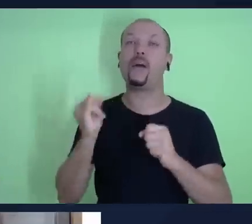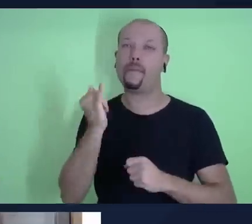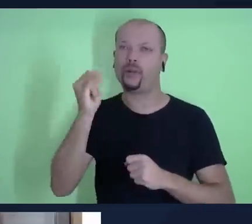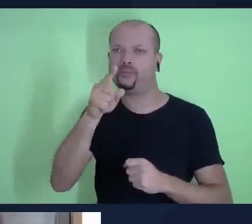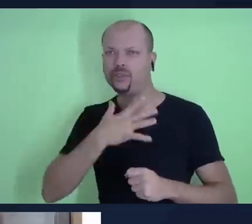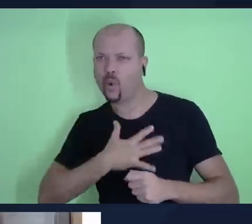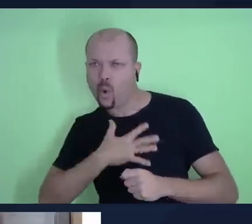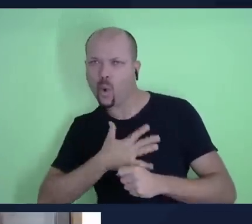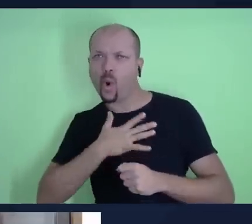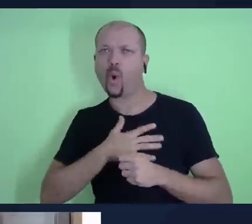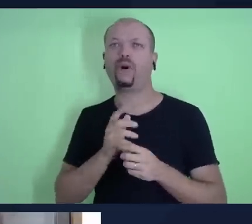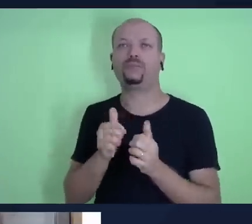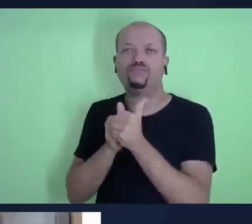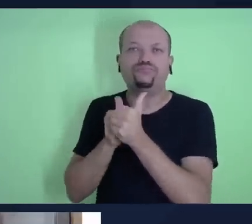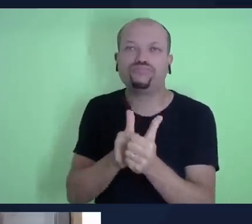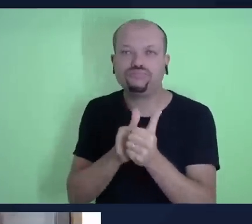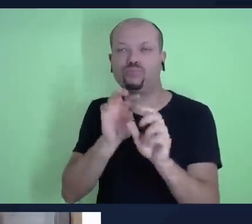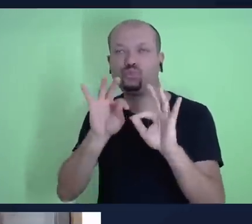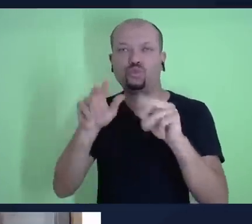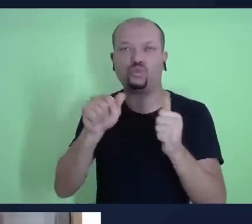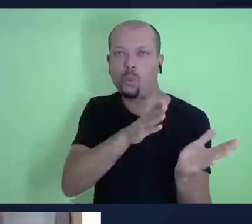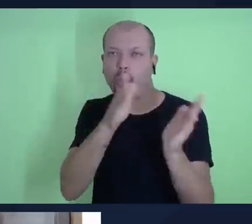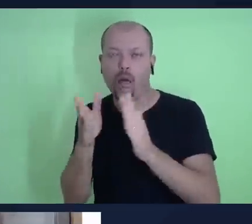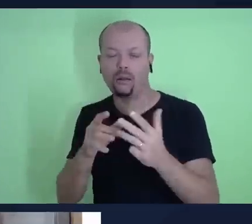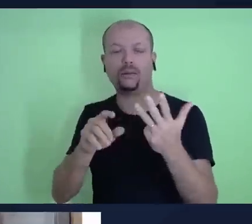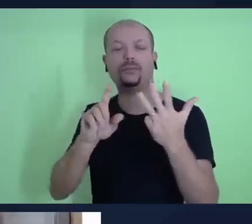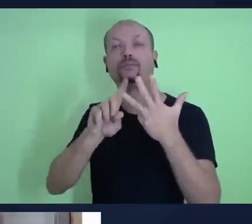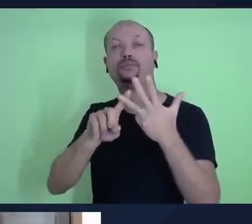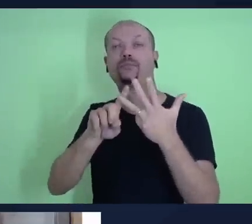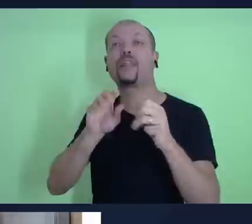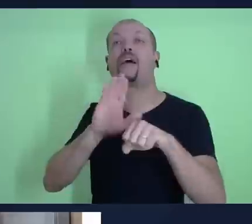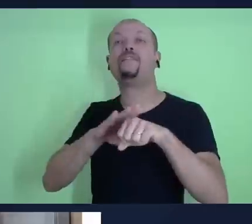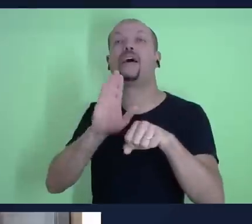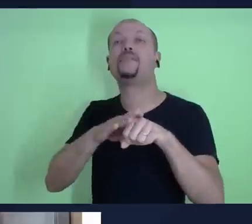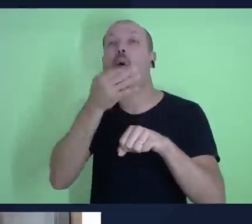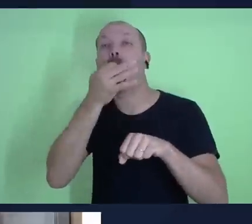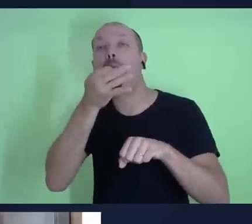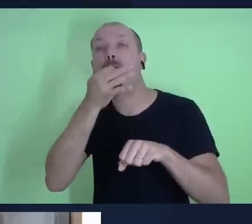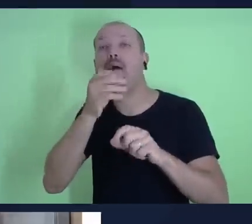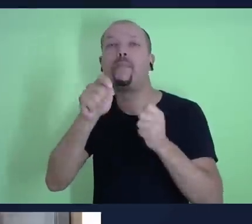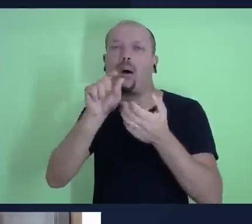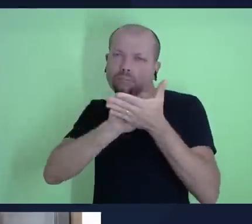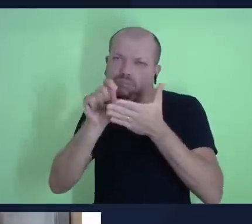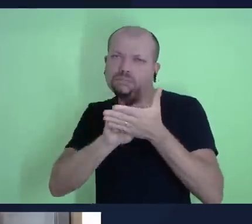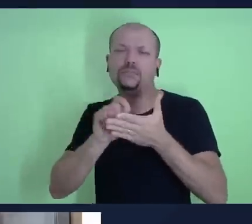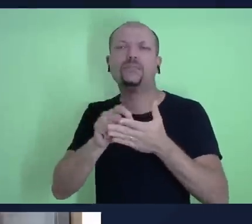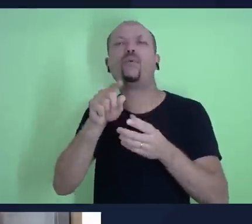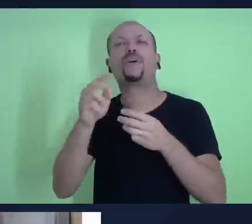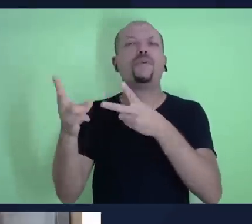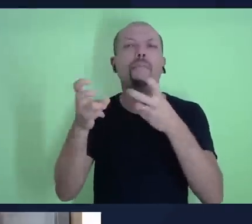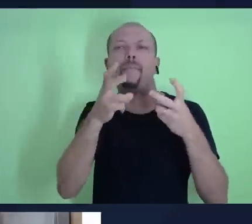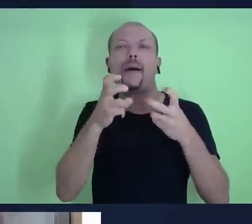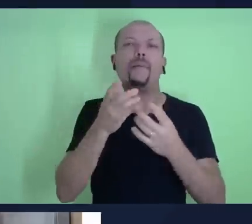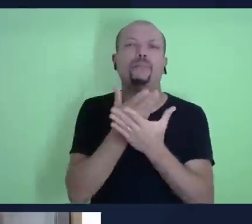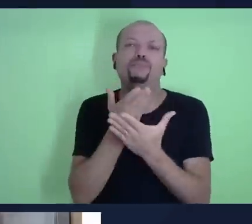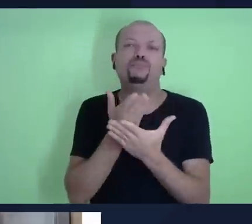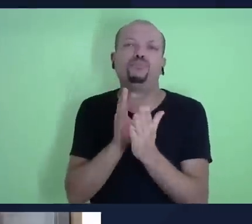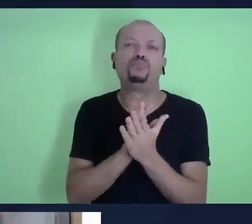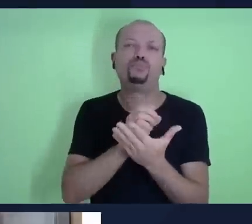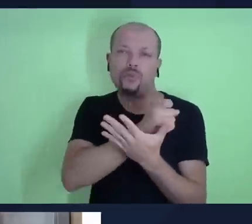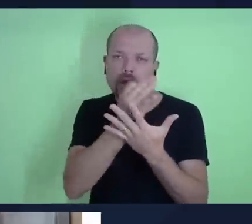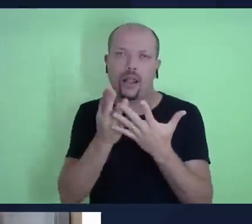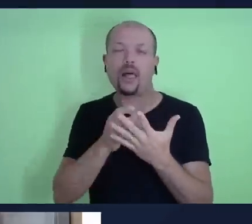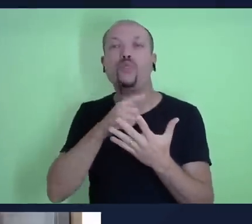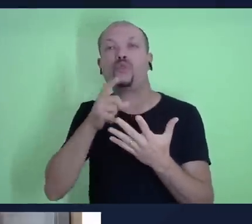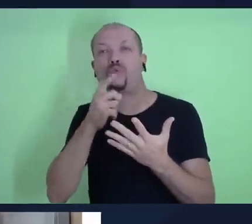se você acompanha o nosso conteúdo. Quarto passo, faça um comentário, escreva qual é a sua percepção do estudo, alguma dúvida que